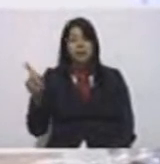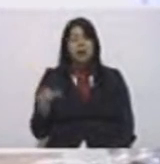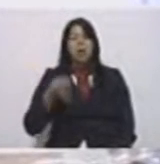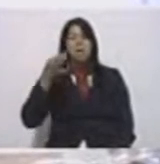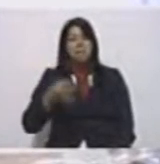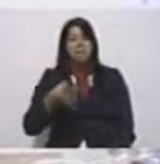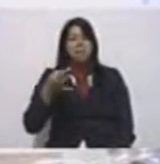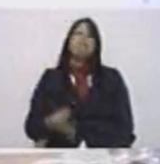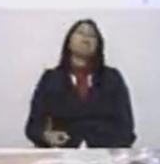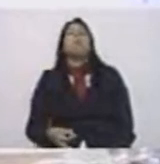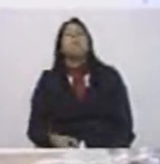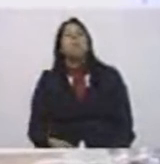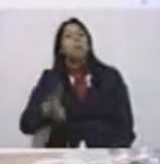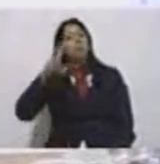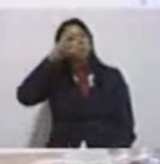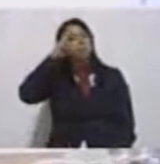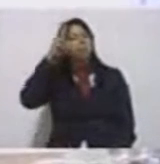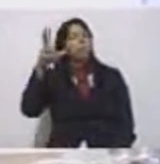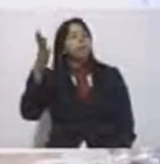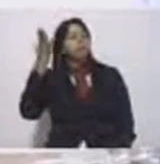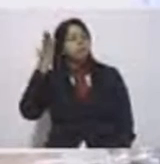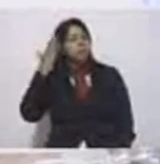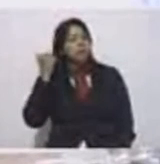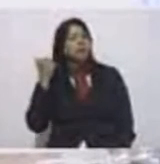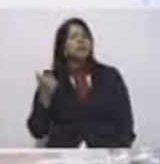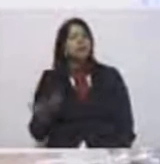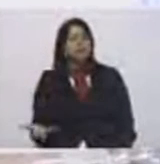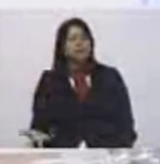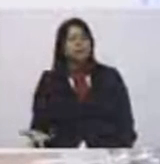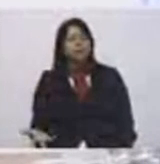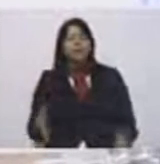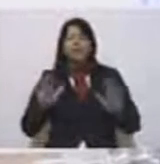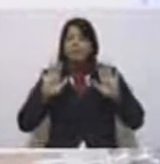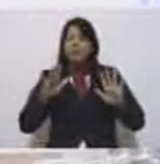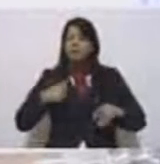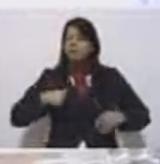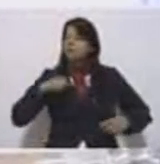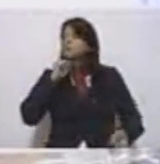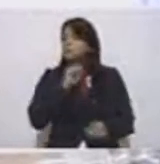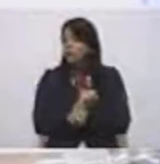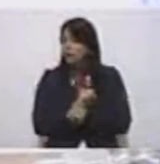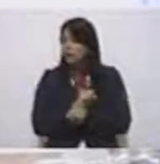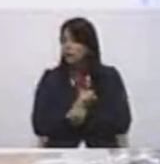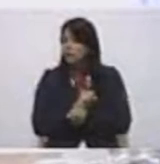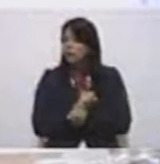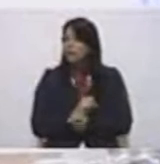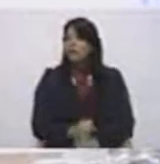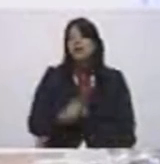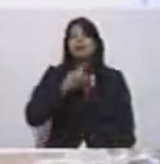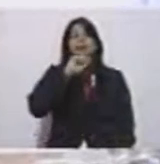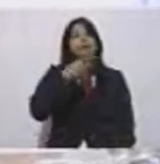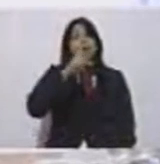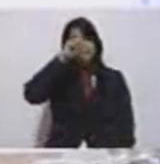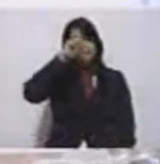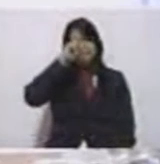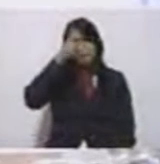competente, só espero, só espero, que não seja mandada. E isso eu espero